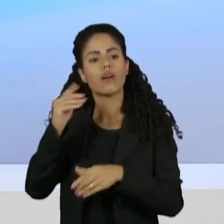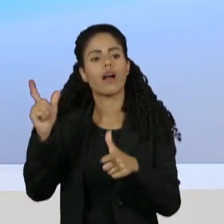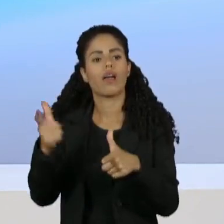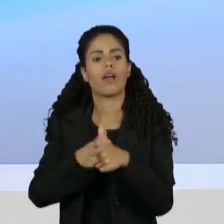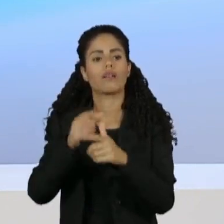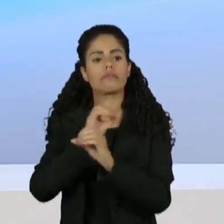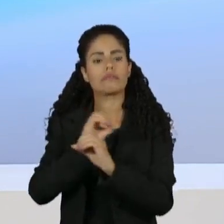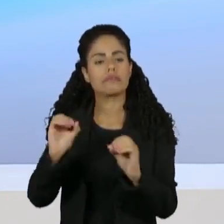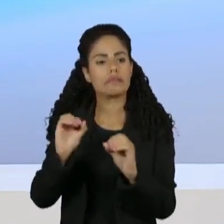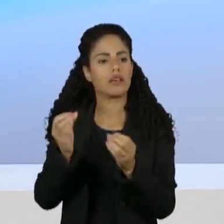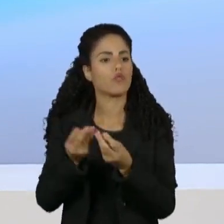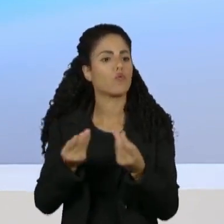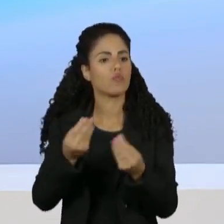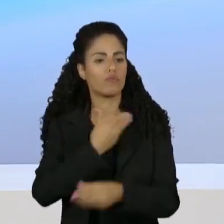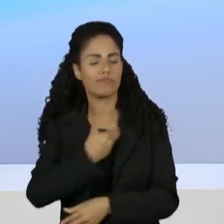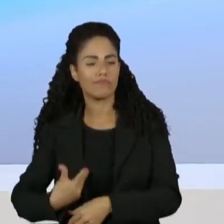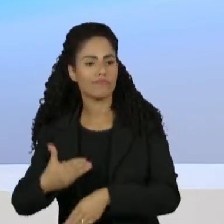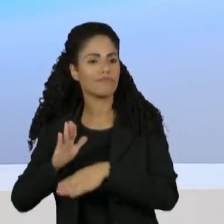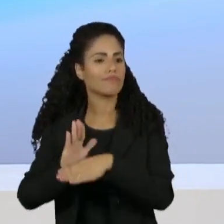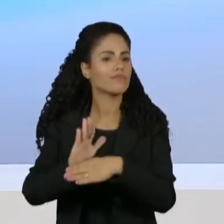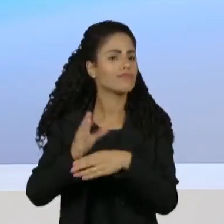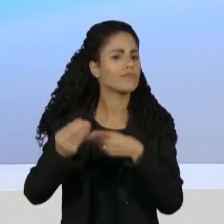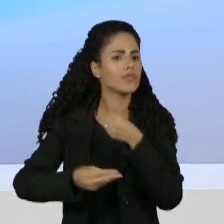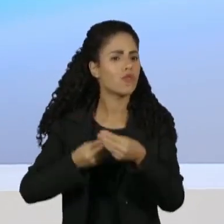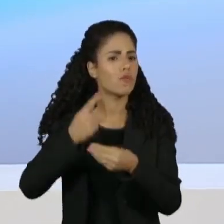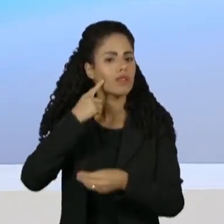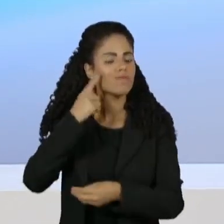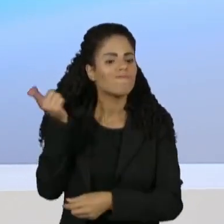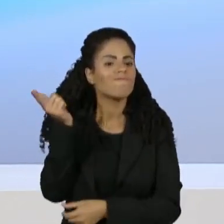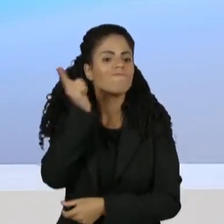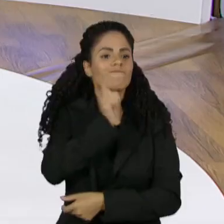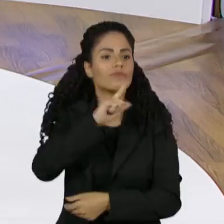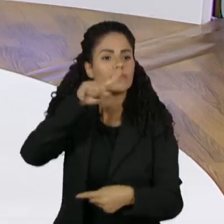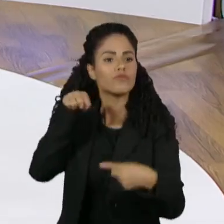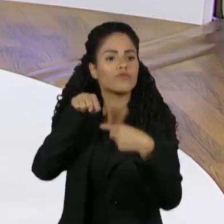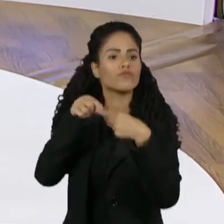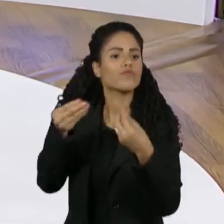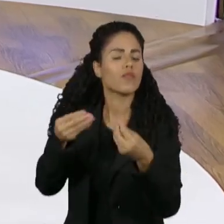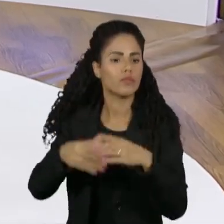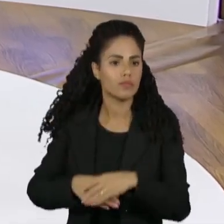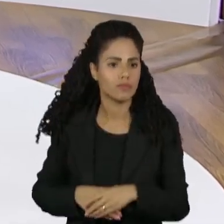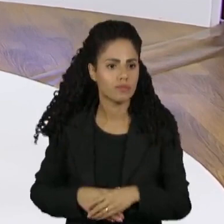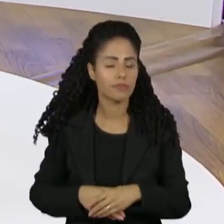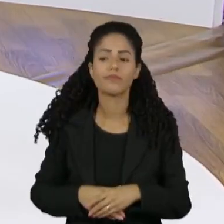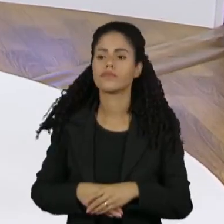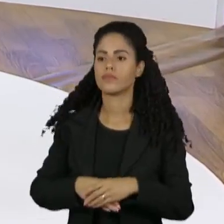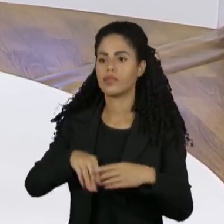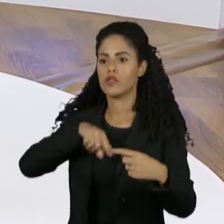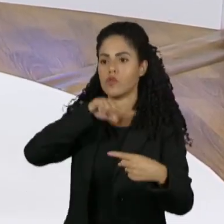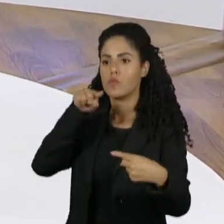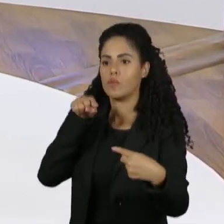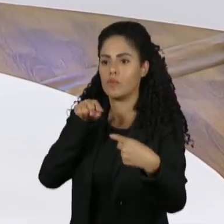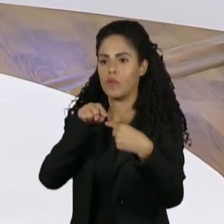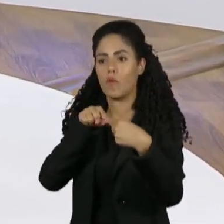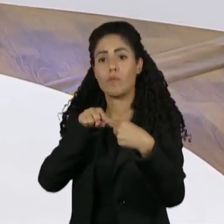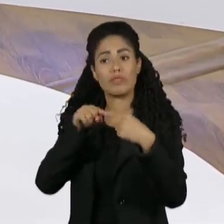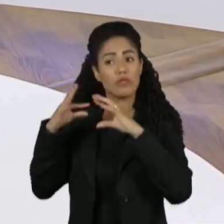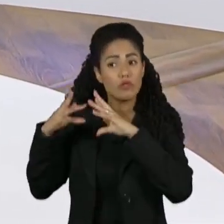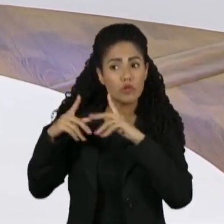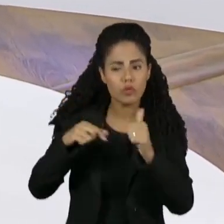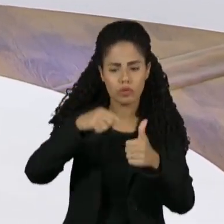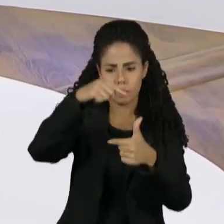é muito difícil para o atual governo e para alcançar essa meta aí? Ricardo, eu acho que é uma combinação de todas essas